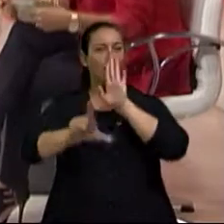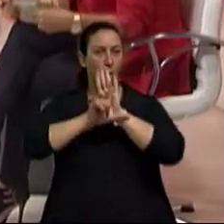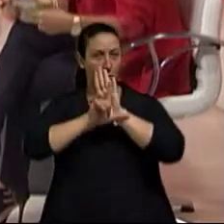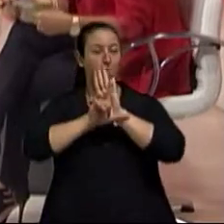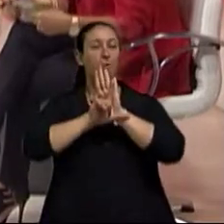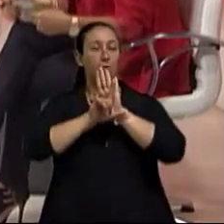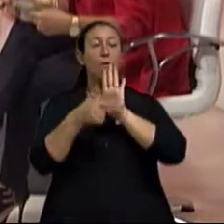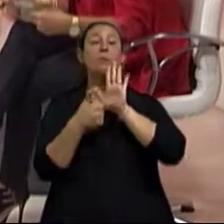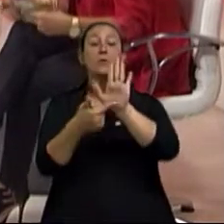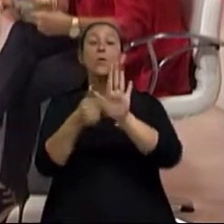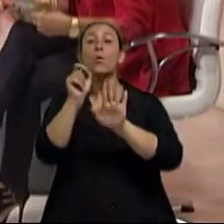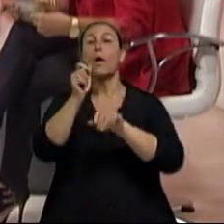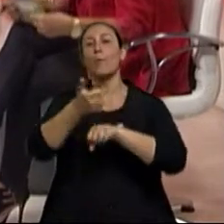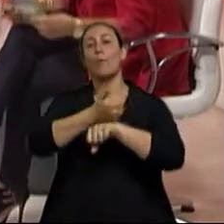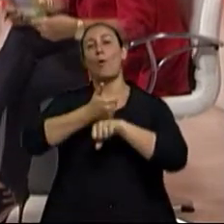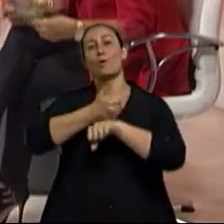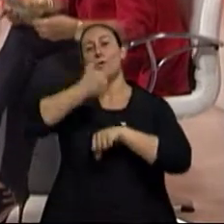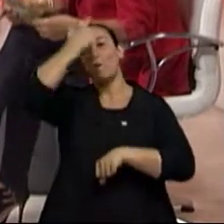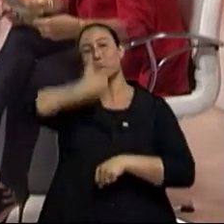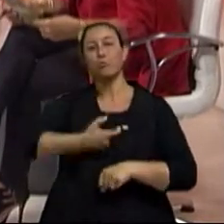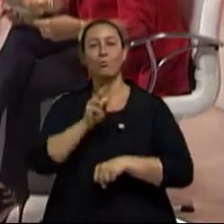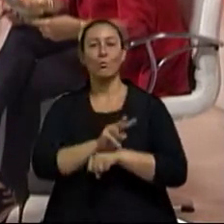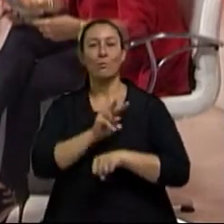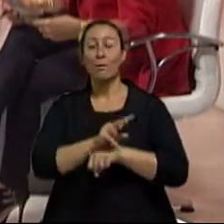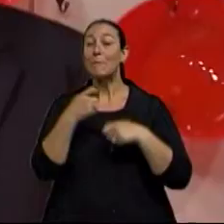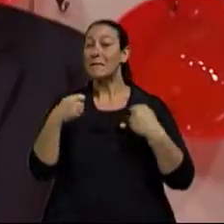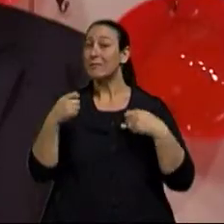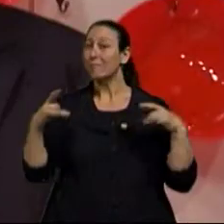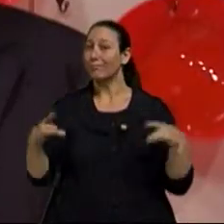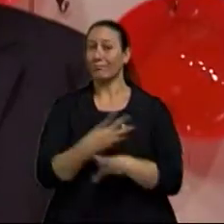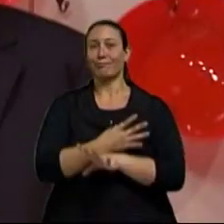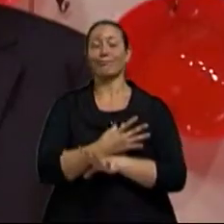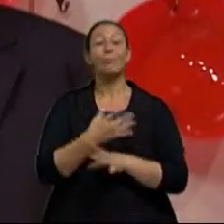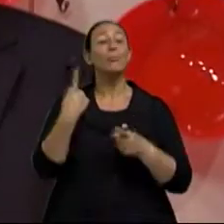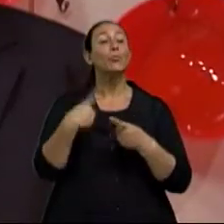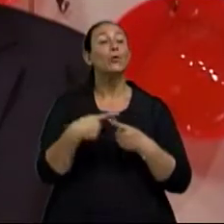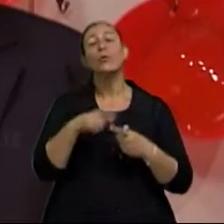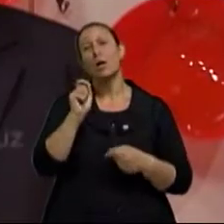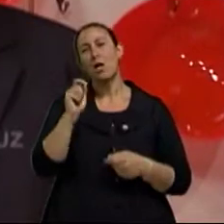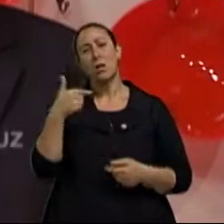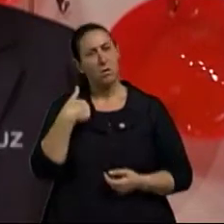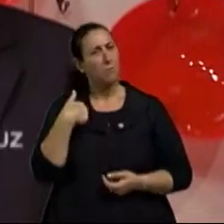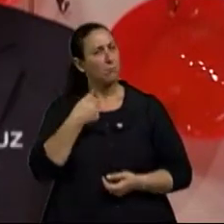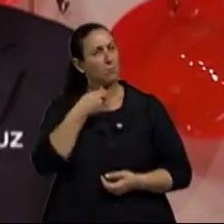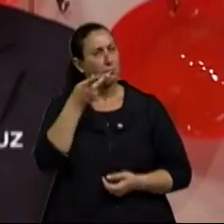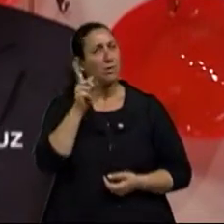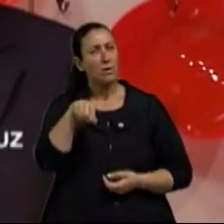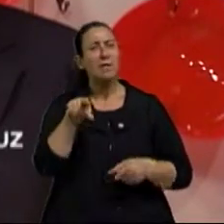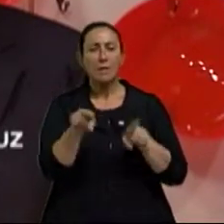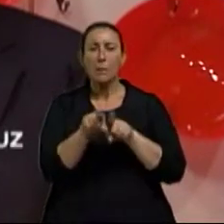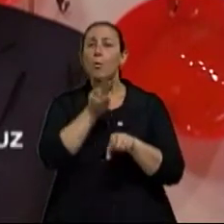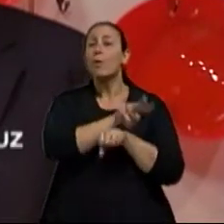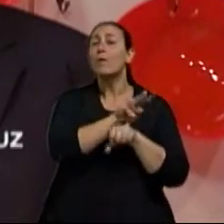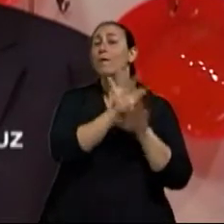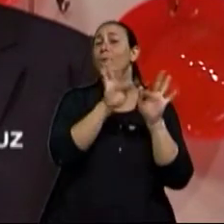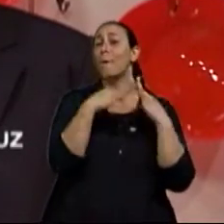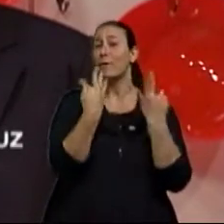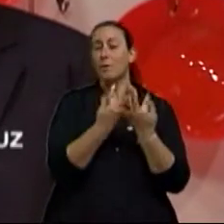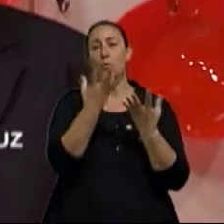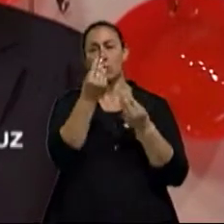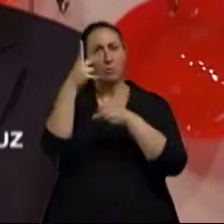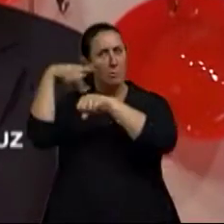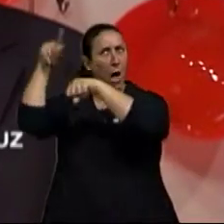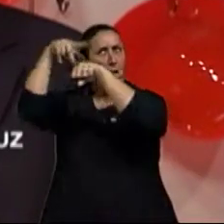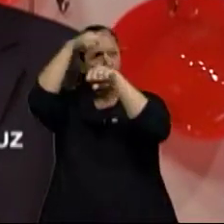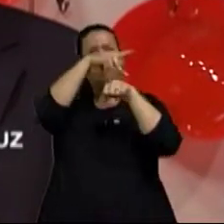a profissão do cuidador. Ela precisa ser melhor regulamentada. Inclusive, eu diria, do próprio cuidador familiar. Muitos países desenvolvidos, por